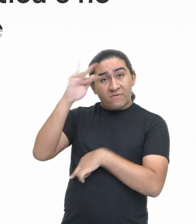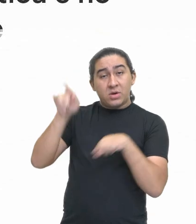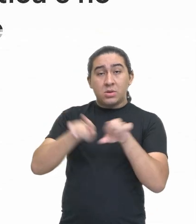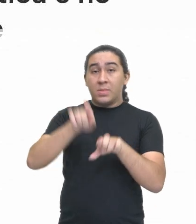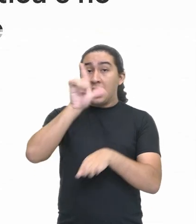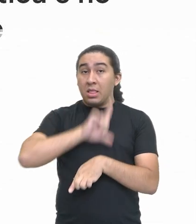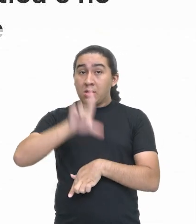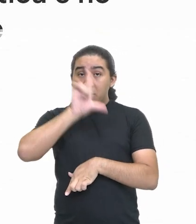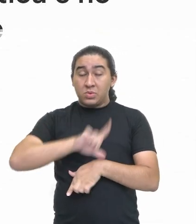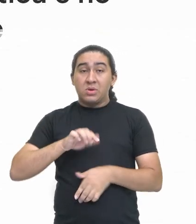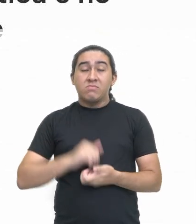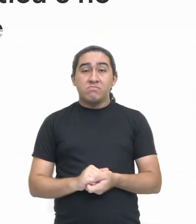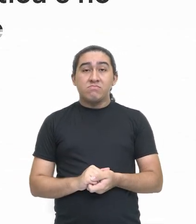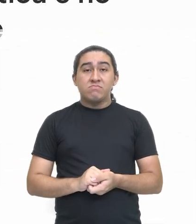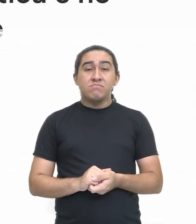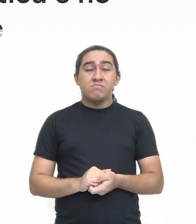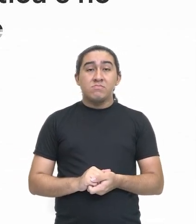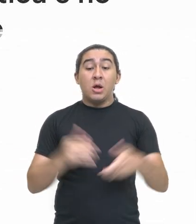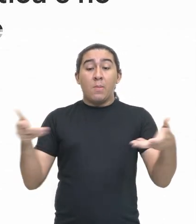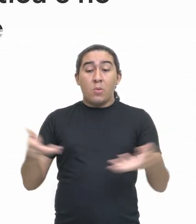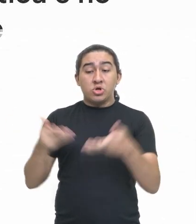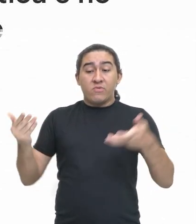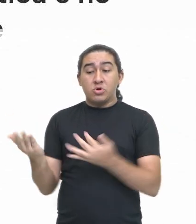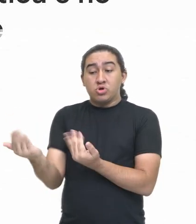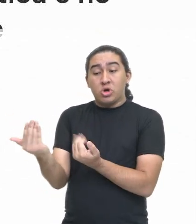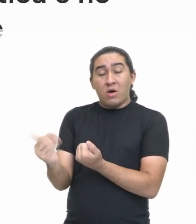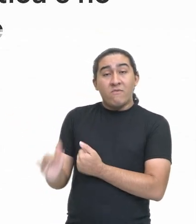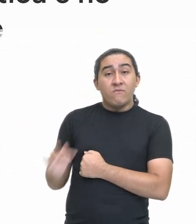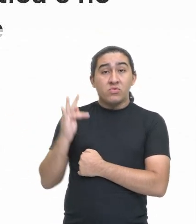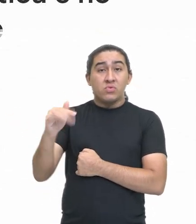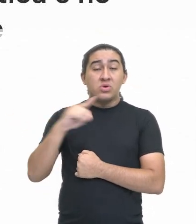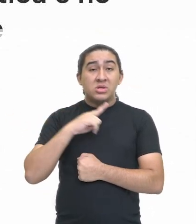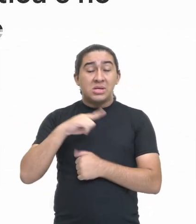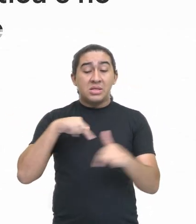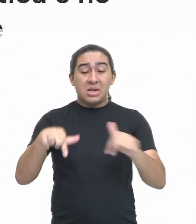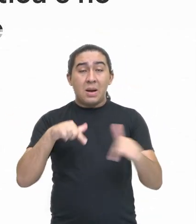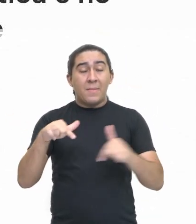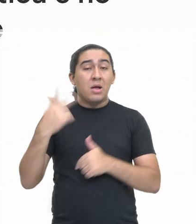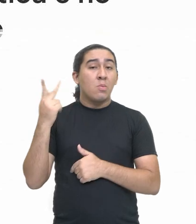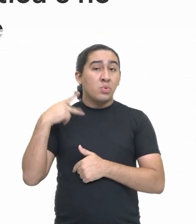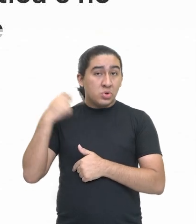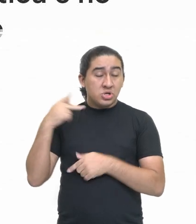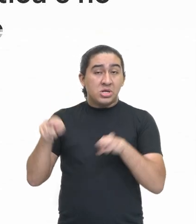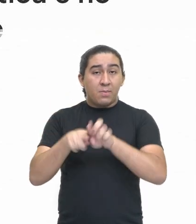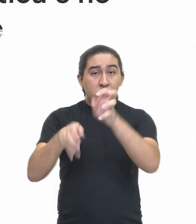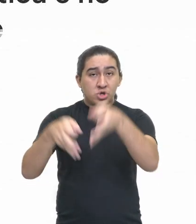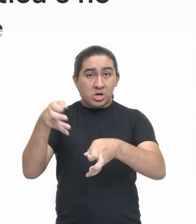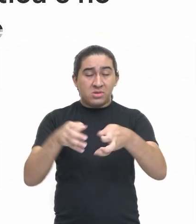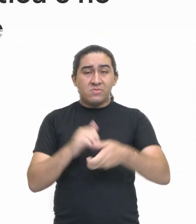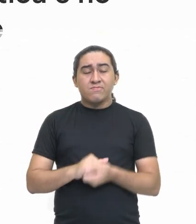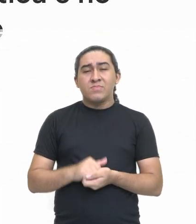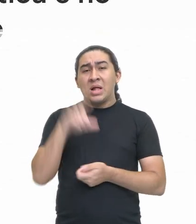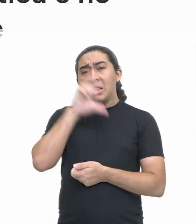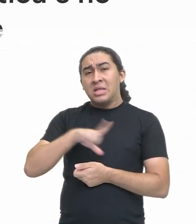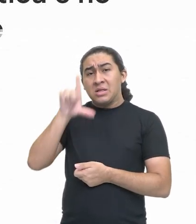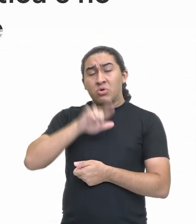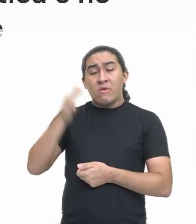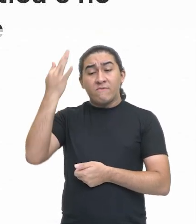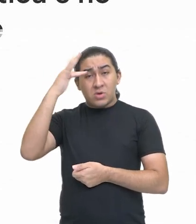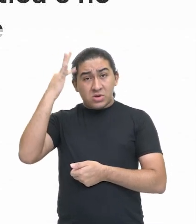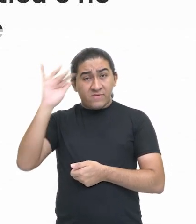literatura, preparando os jovens para carreiras na política e no direito. Literatura e filosofia eram altamente